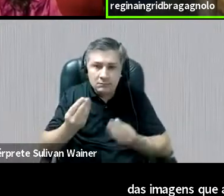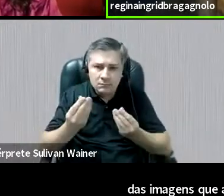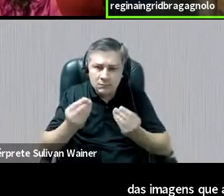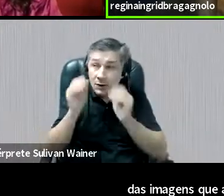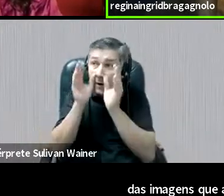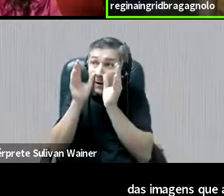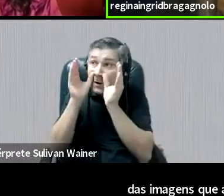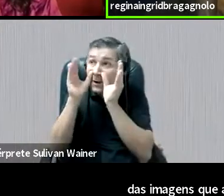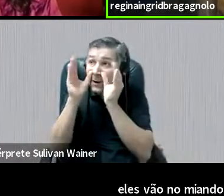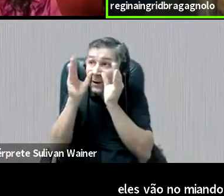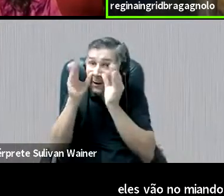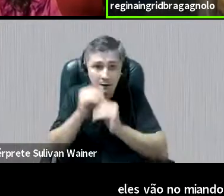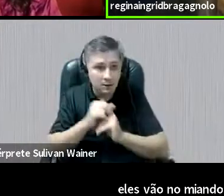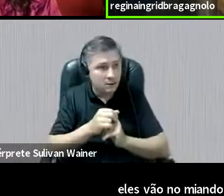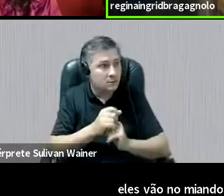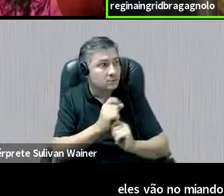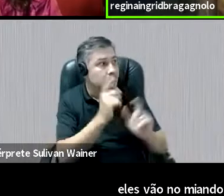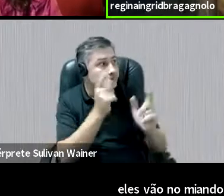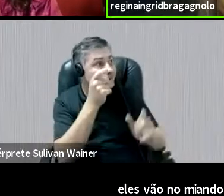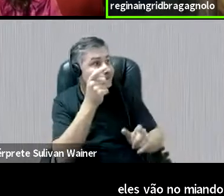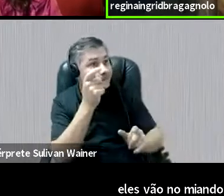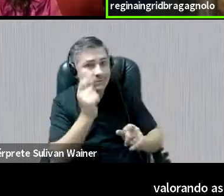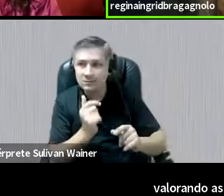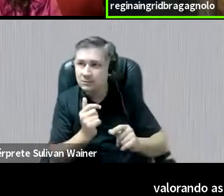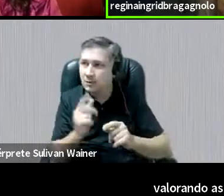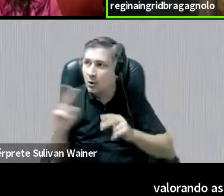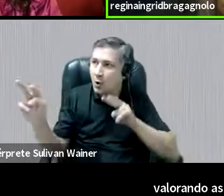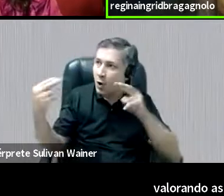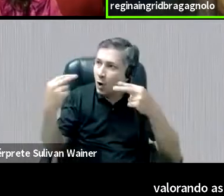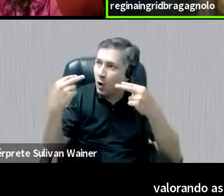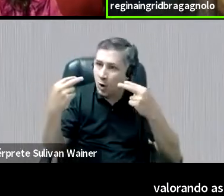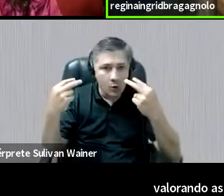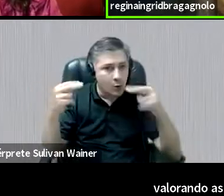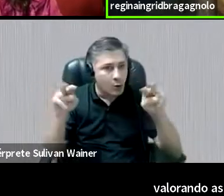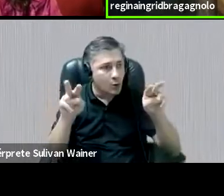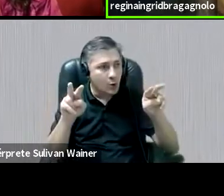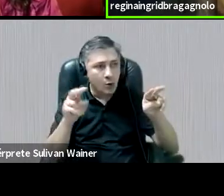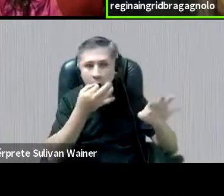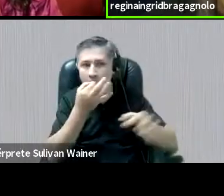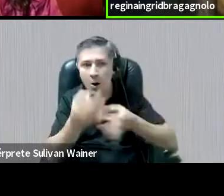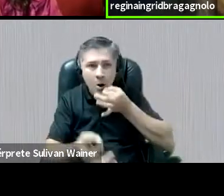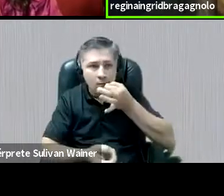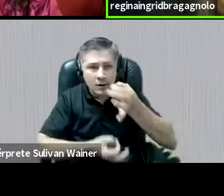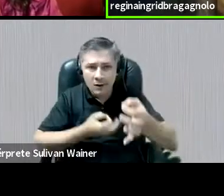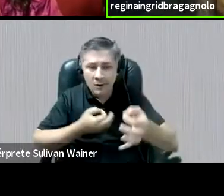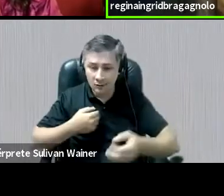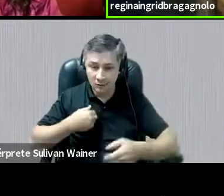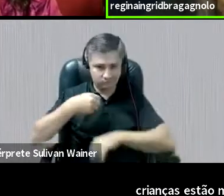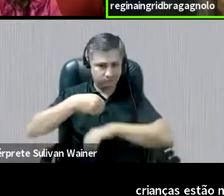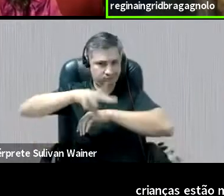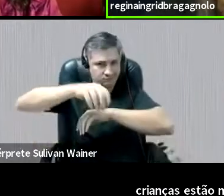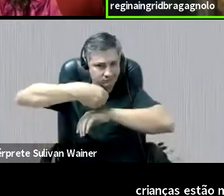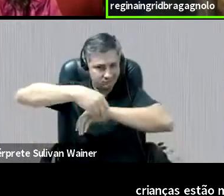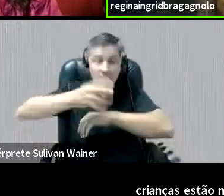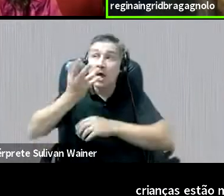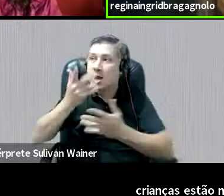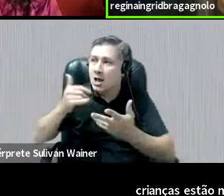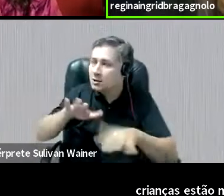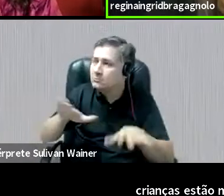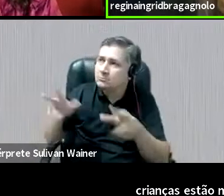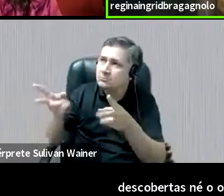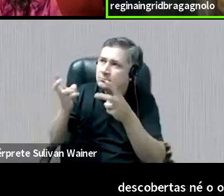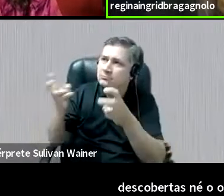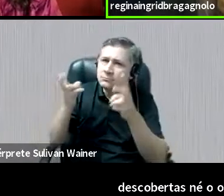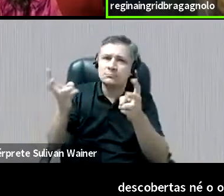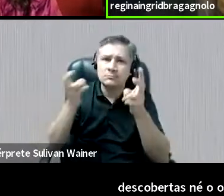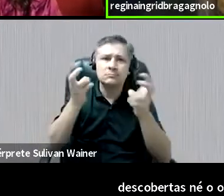curiosas com essas descobertas, né, o olhar do outro, do que a gente nomeia, do que a gente silencia, né, então, para mim,